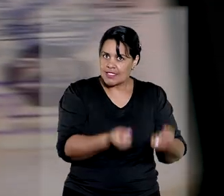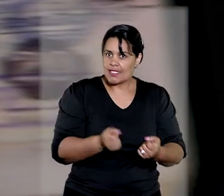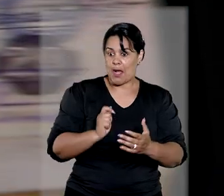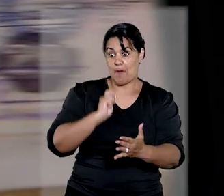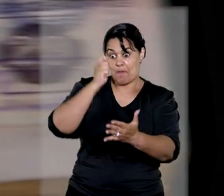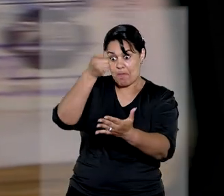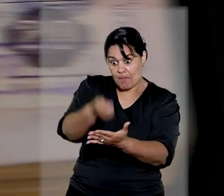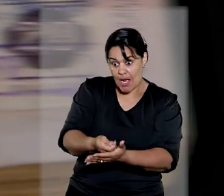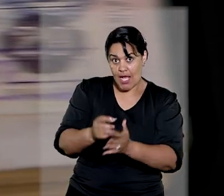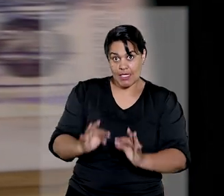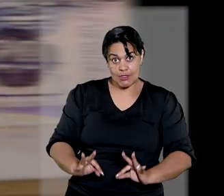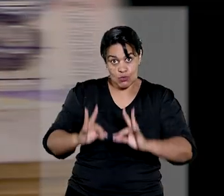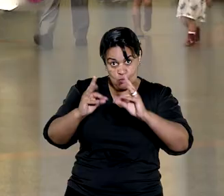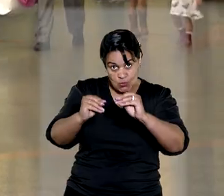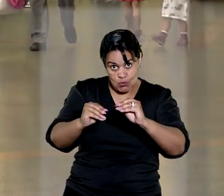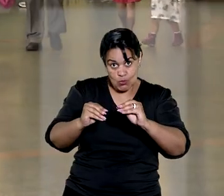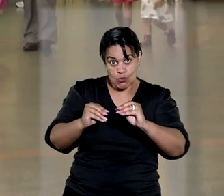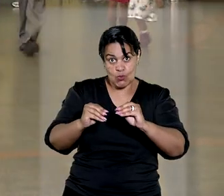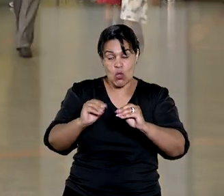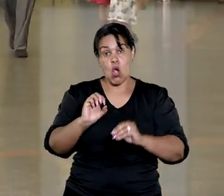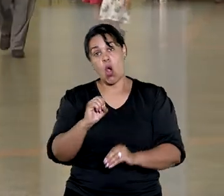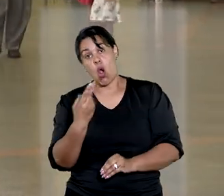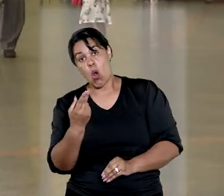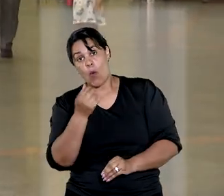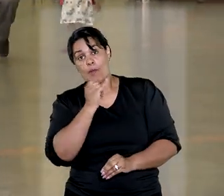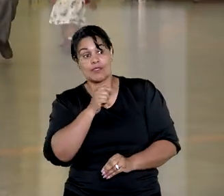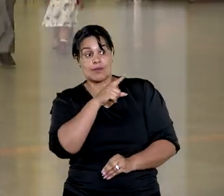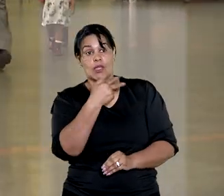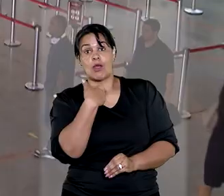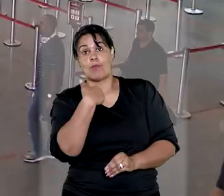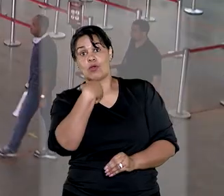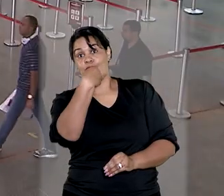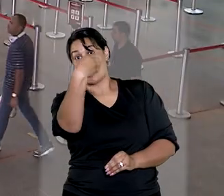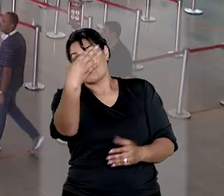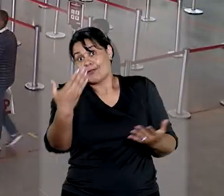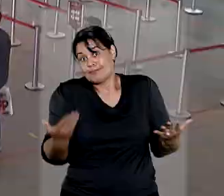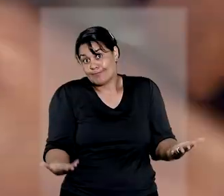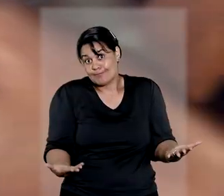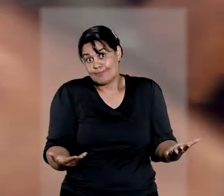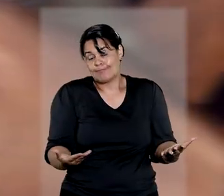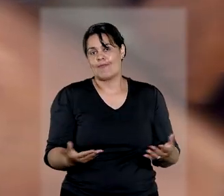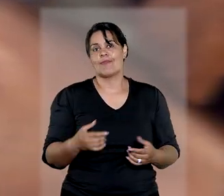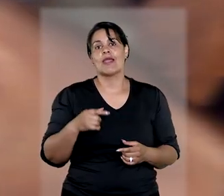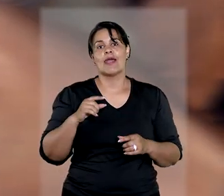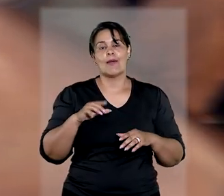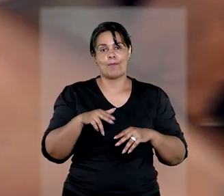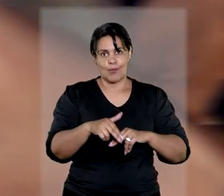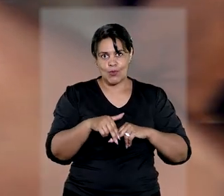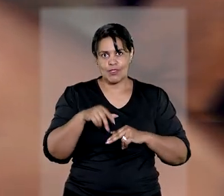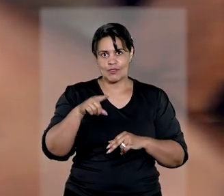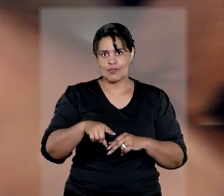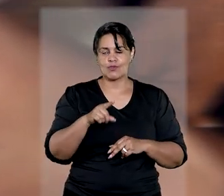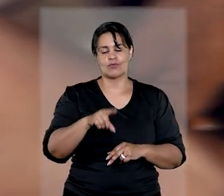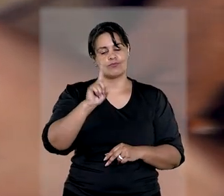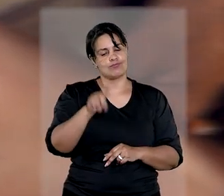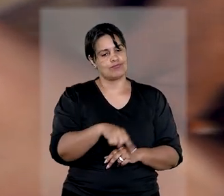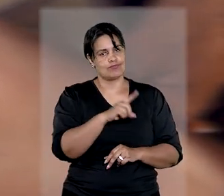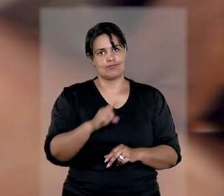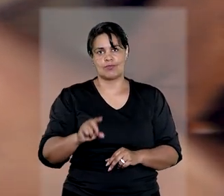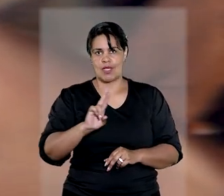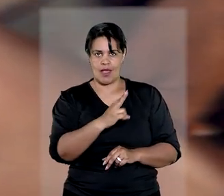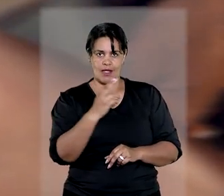vantajoso cumprir a obrigação do que, por exemplo, não poder viajar para o exterior. Com esse entendimento, foi negado a